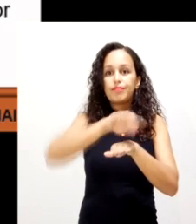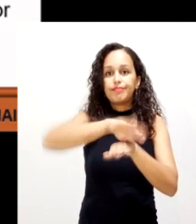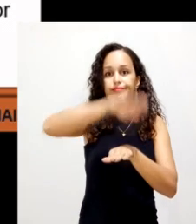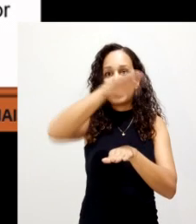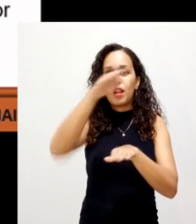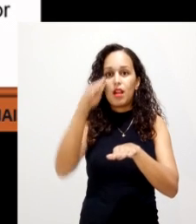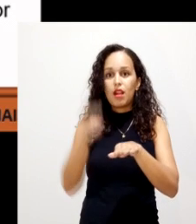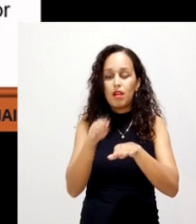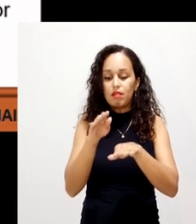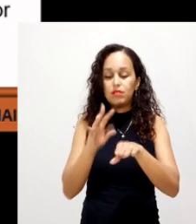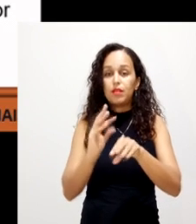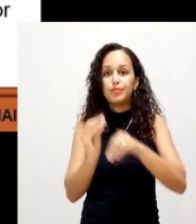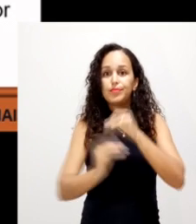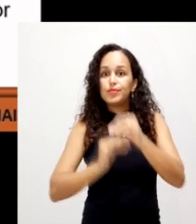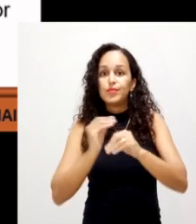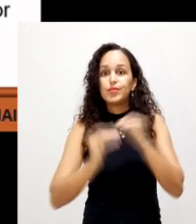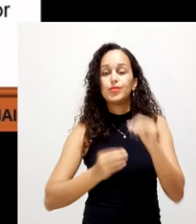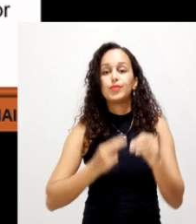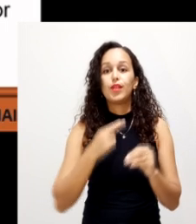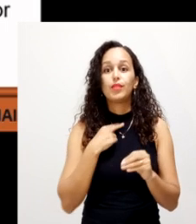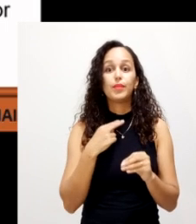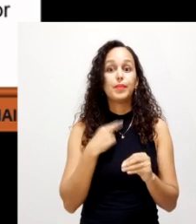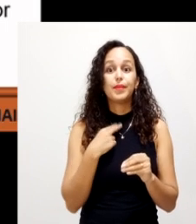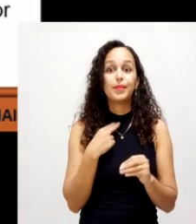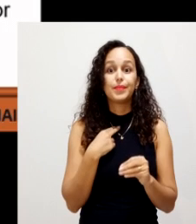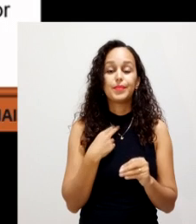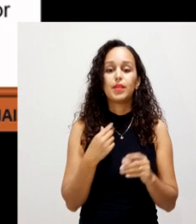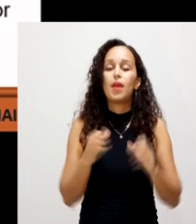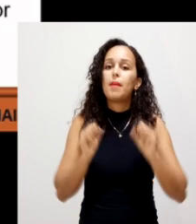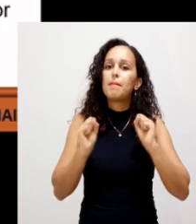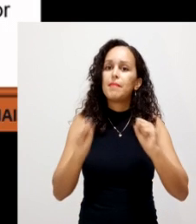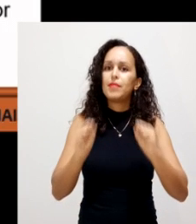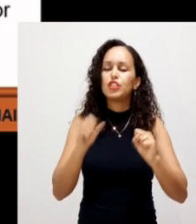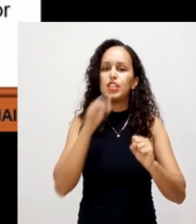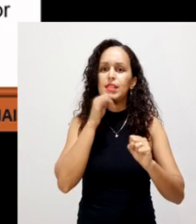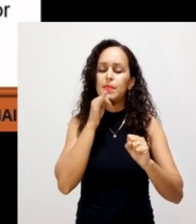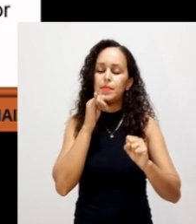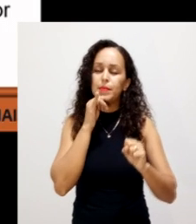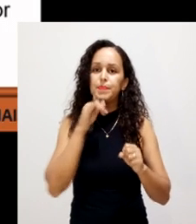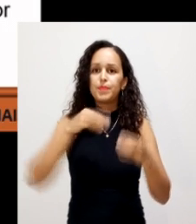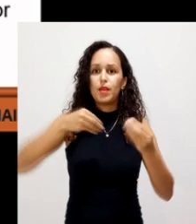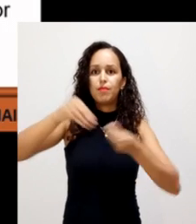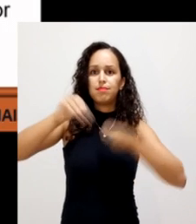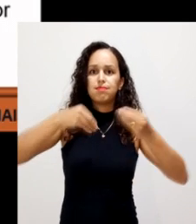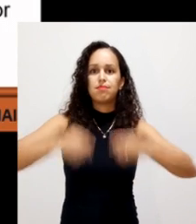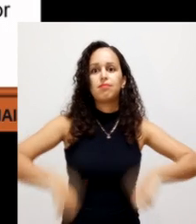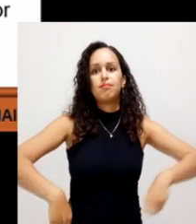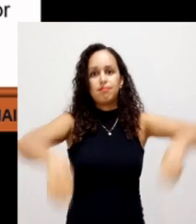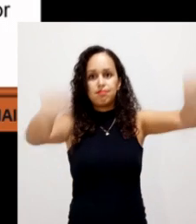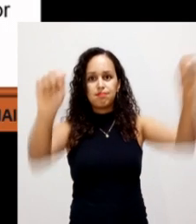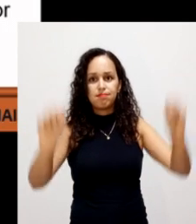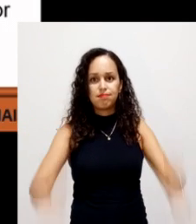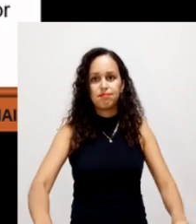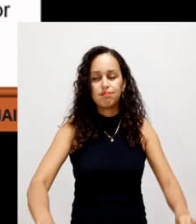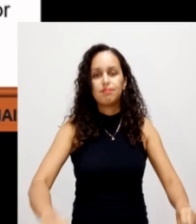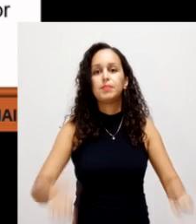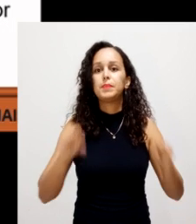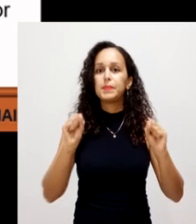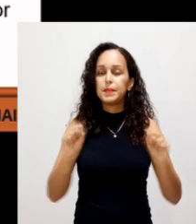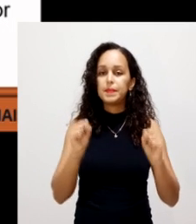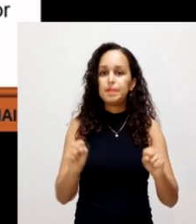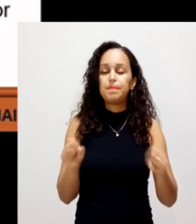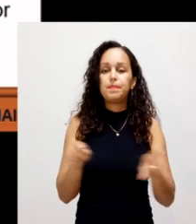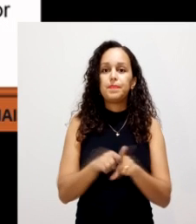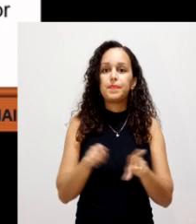o material da leira. E aí, esse material pode botar uma lona no chão, alguns lugares são asfaltados,